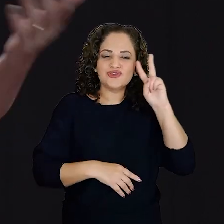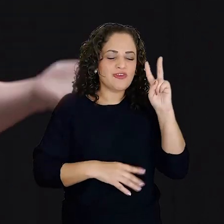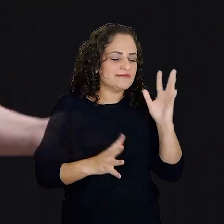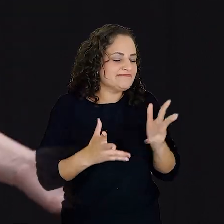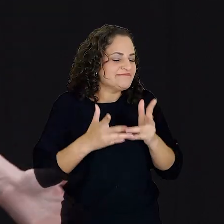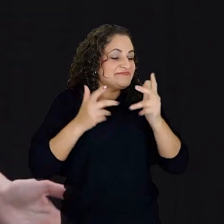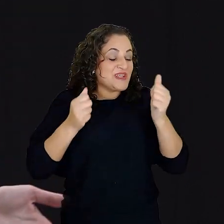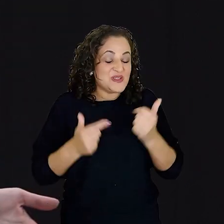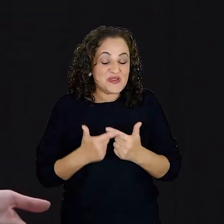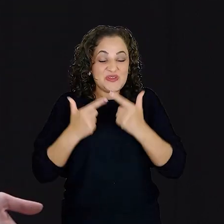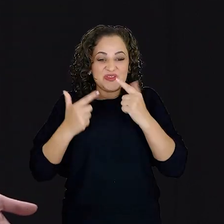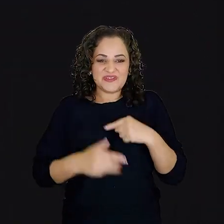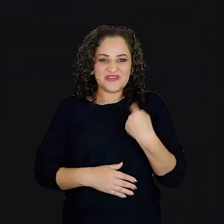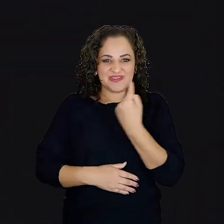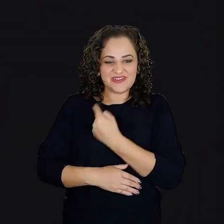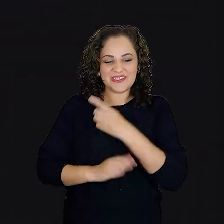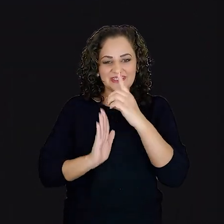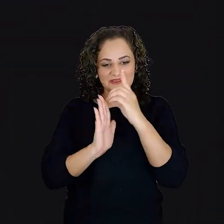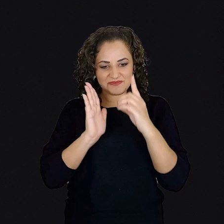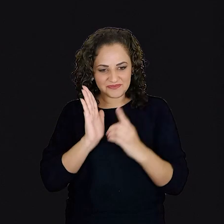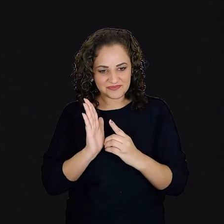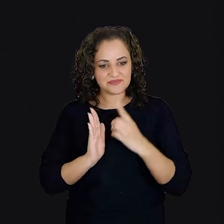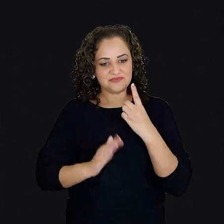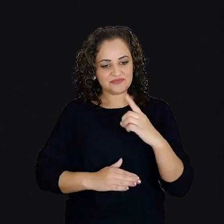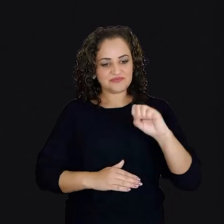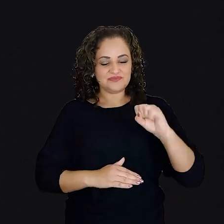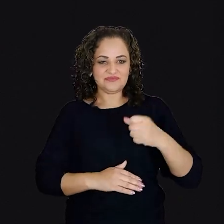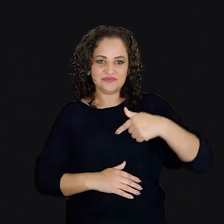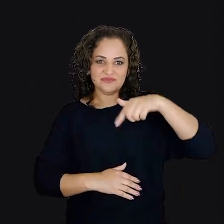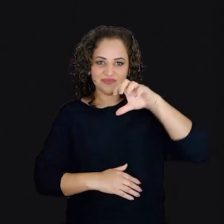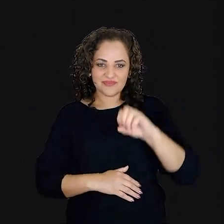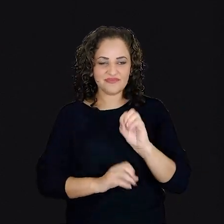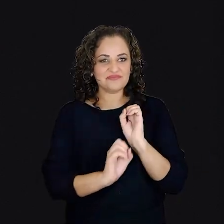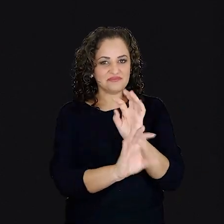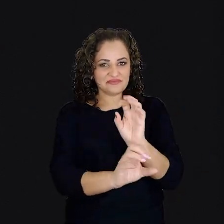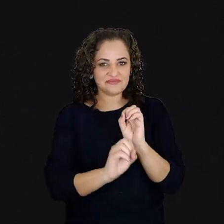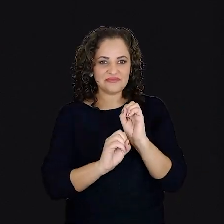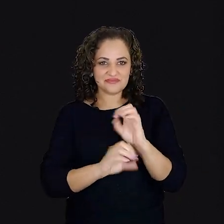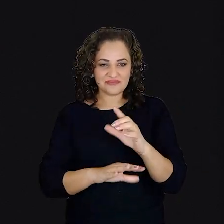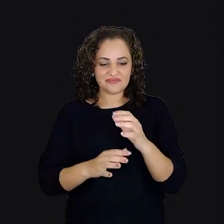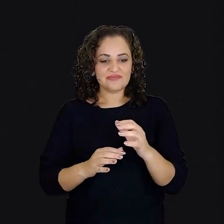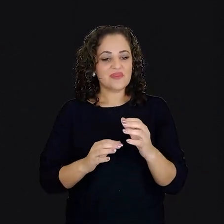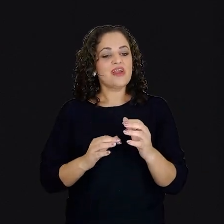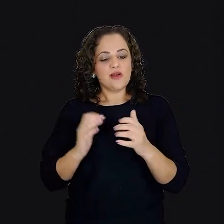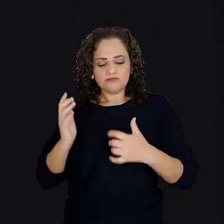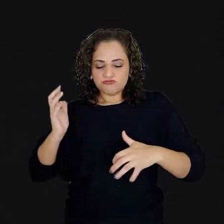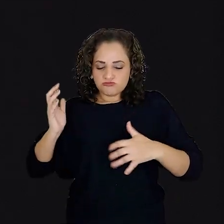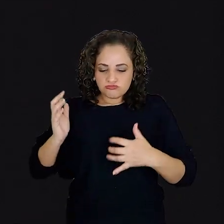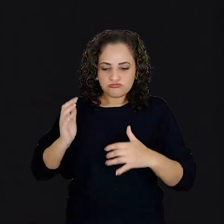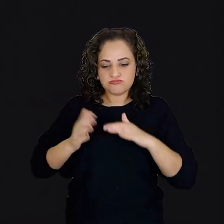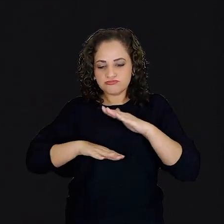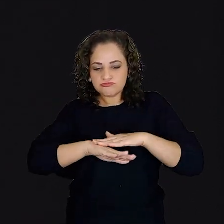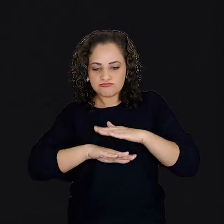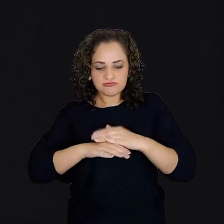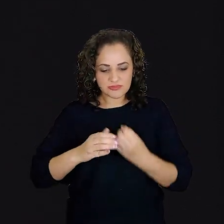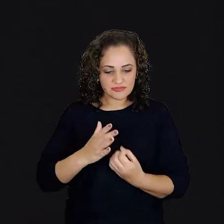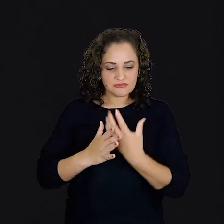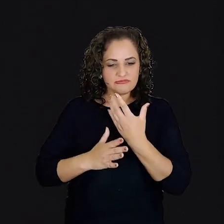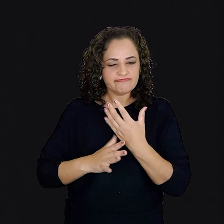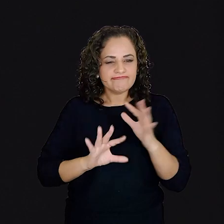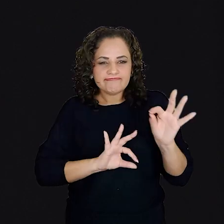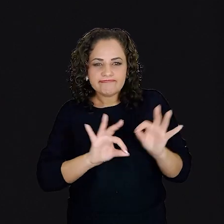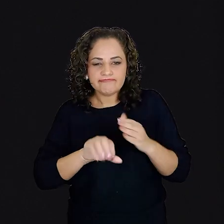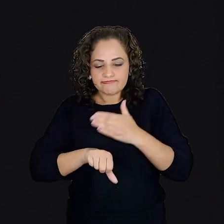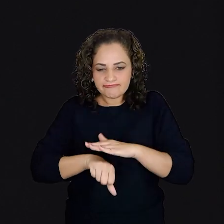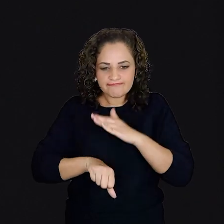deixando um legado genial. Na década de 1870, ela começa a ensinar violão e a compor, preparando-se então